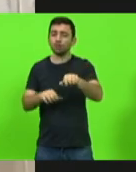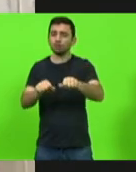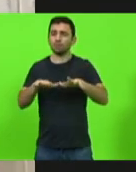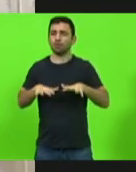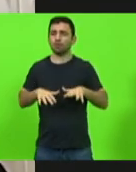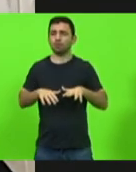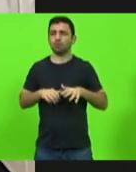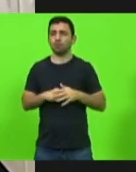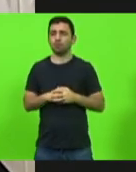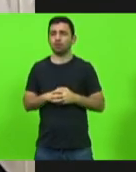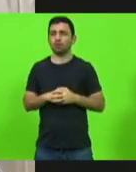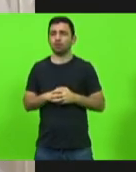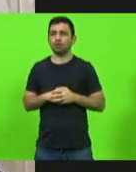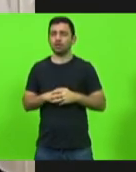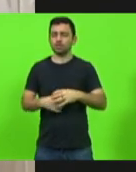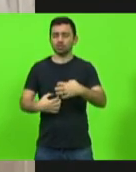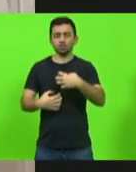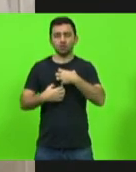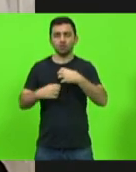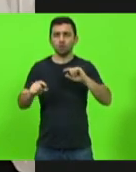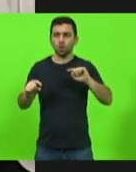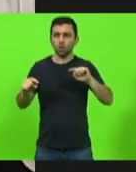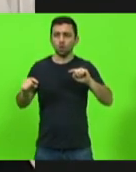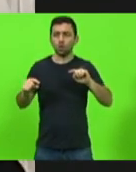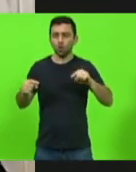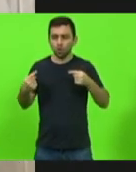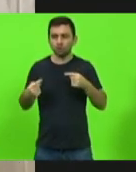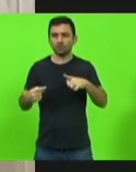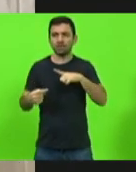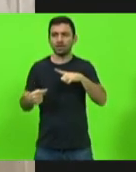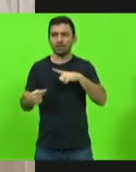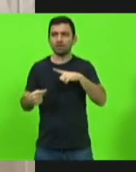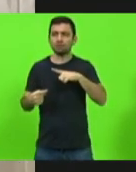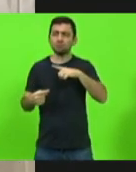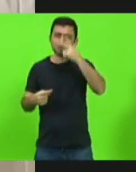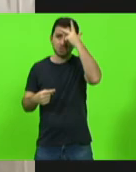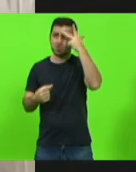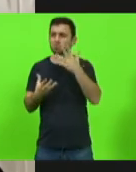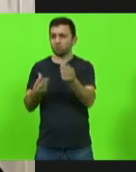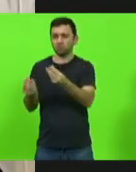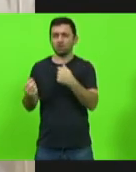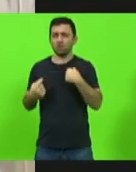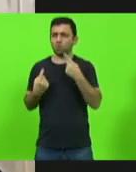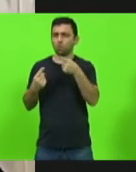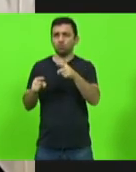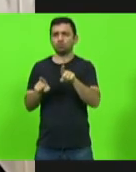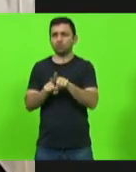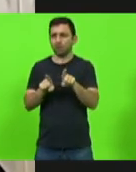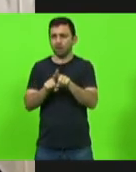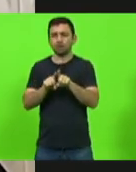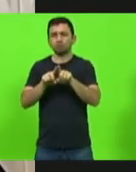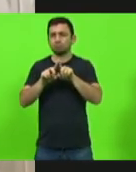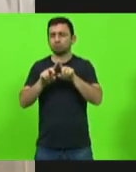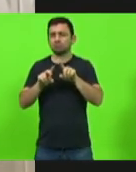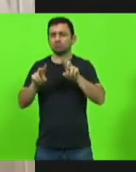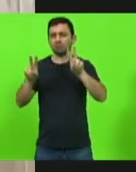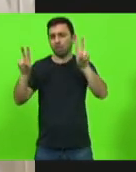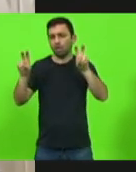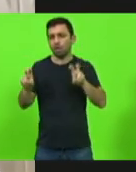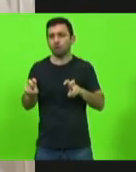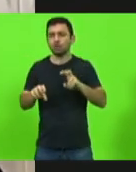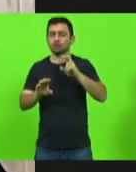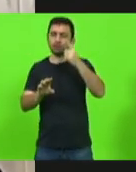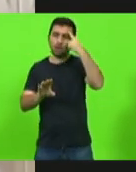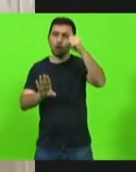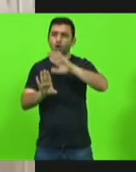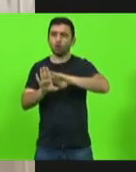Eles têm os posicionamentos contrários da minha pessoa, eu tenho meus posicionamentos contrários a muitos aí dentro também, não escondo isso de ninguém, principalmente ideológicos,